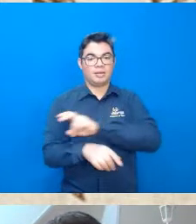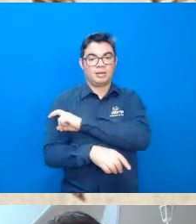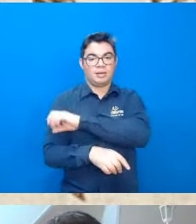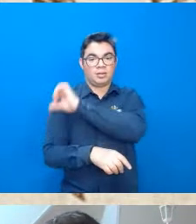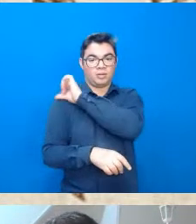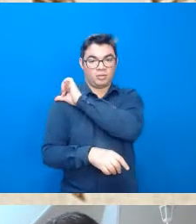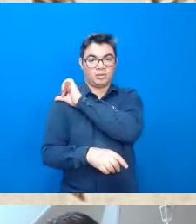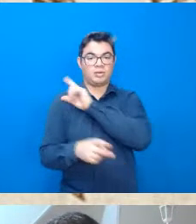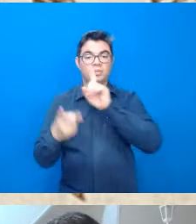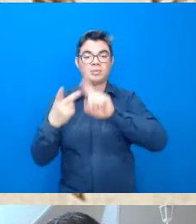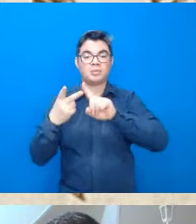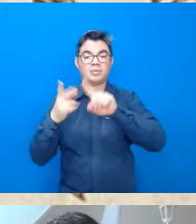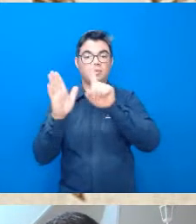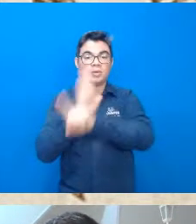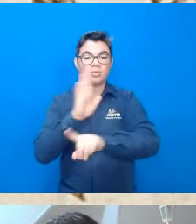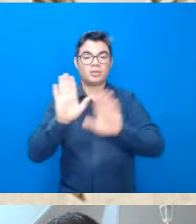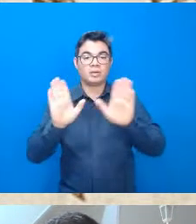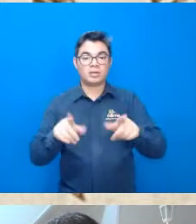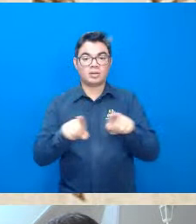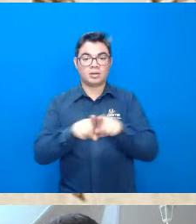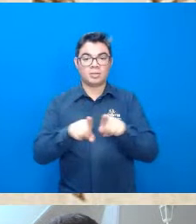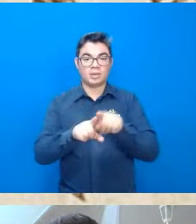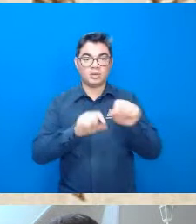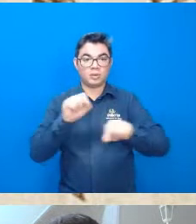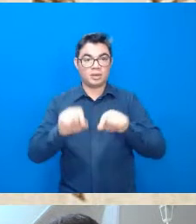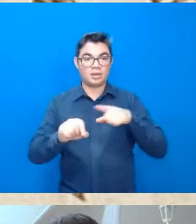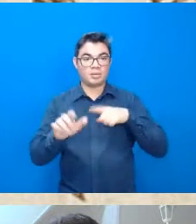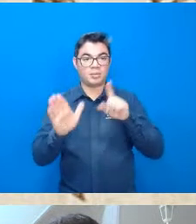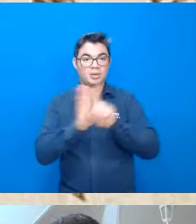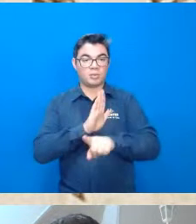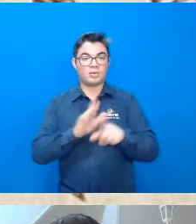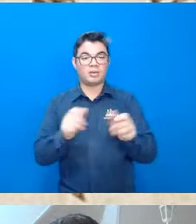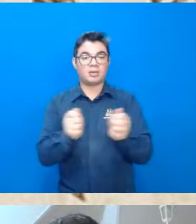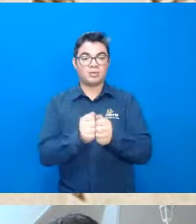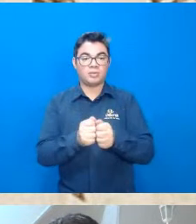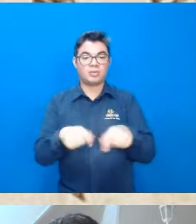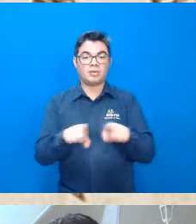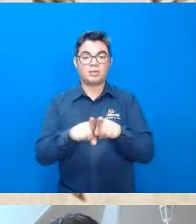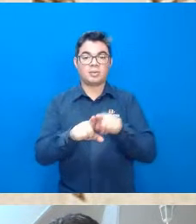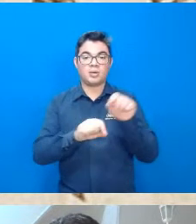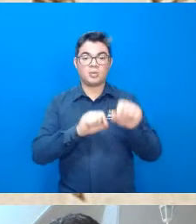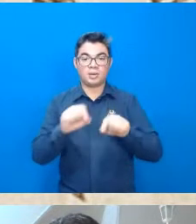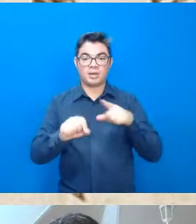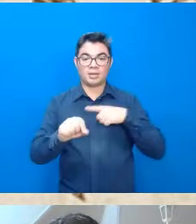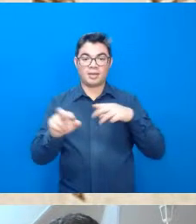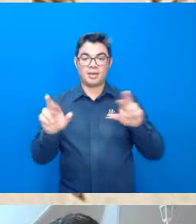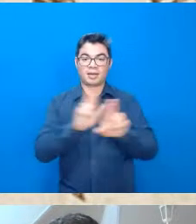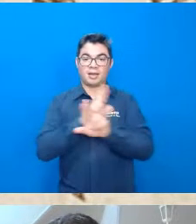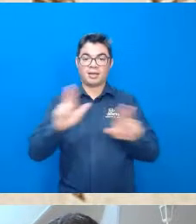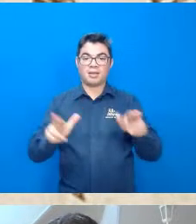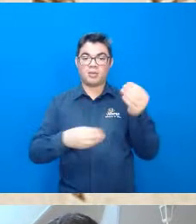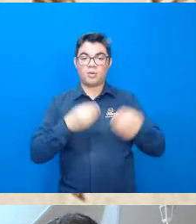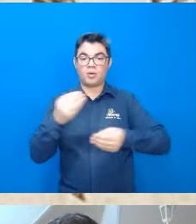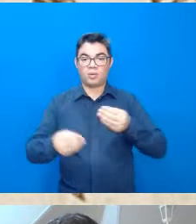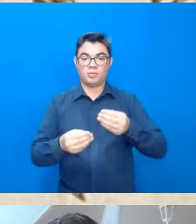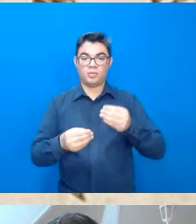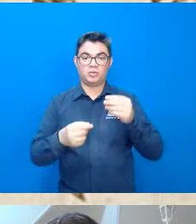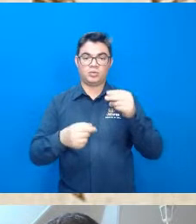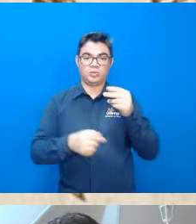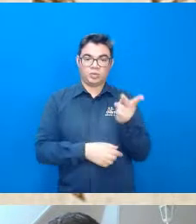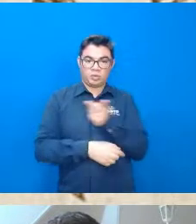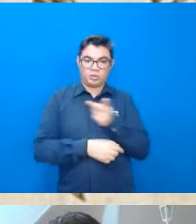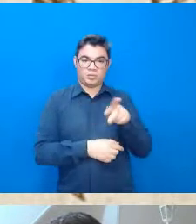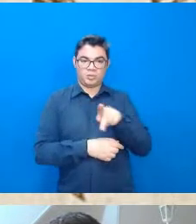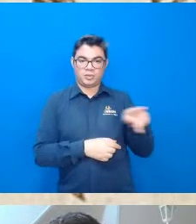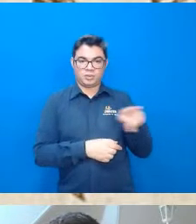uma e a Franciele eu acho que talvez eu acho que tem mais uma pergunta também mas tem uma relação com os dois professores